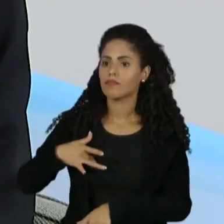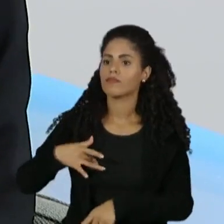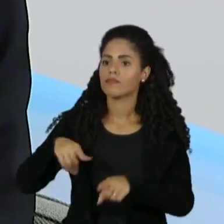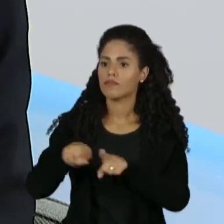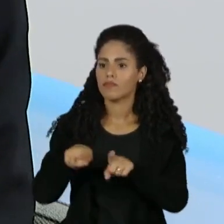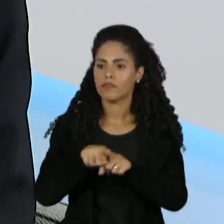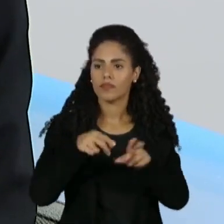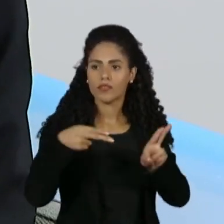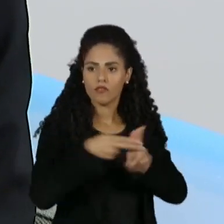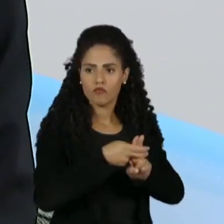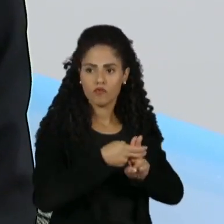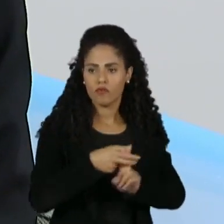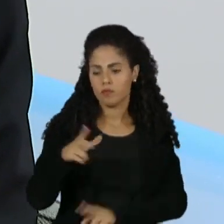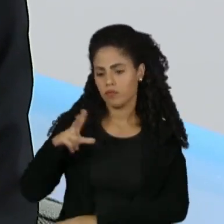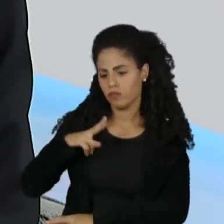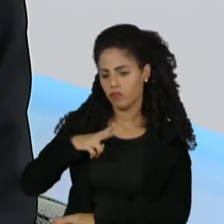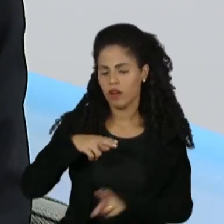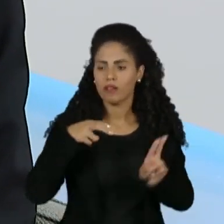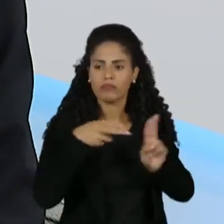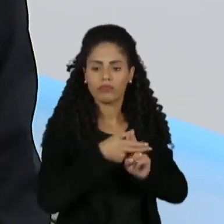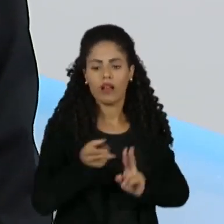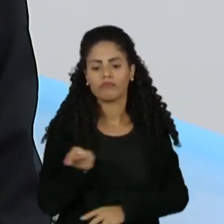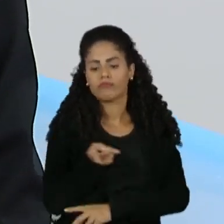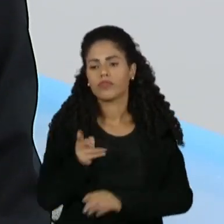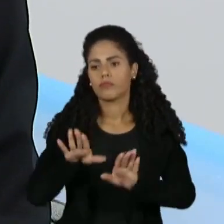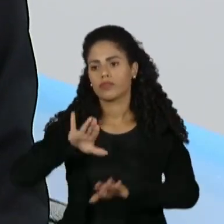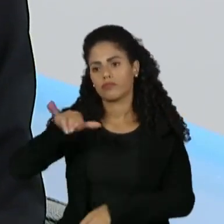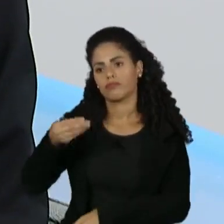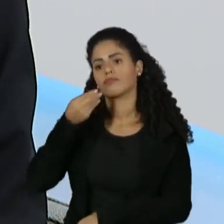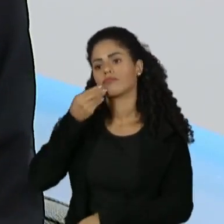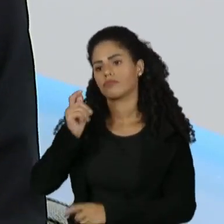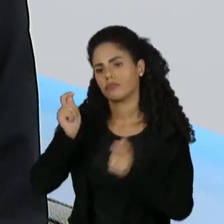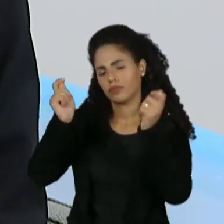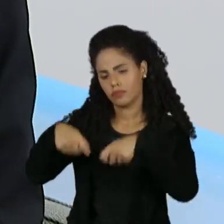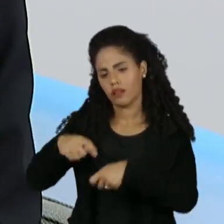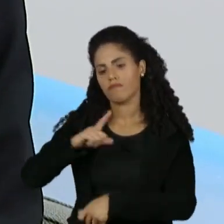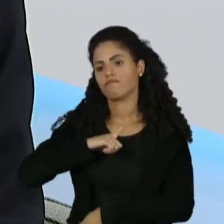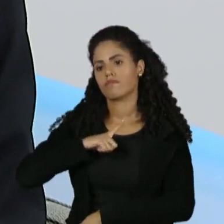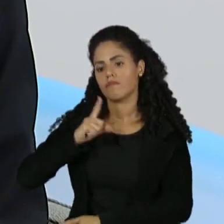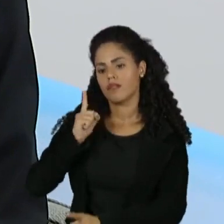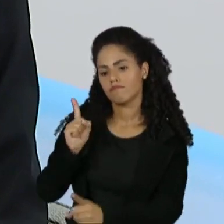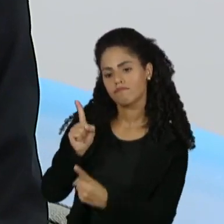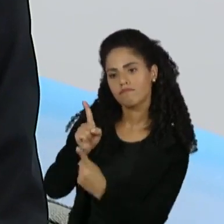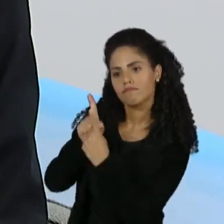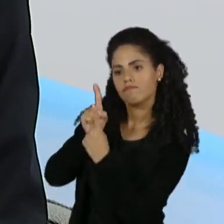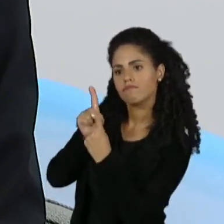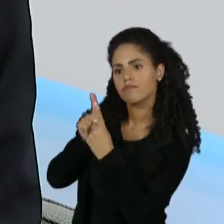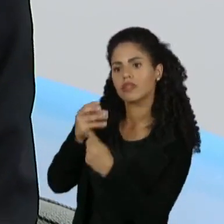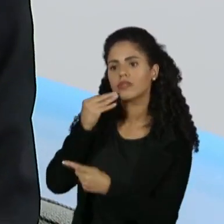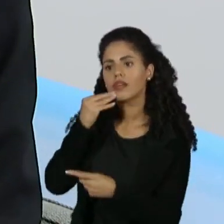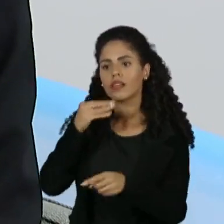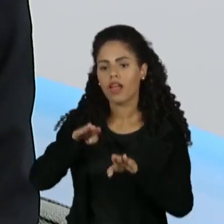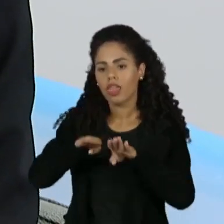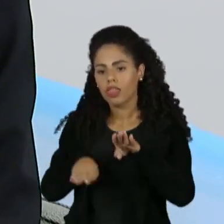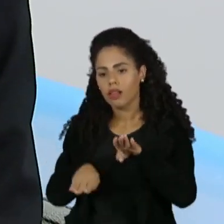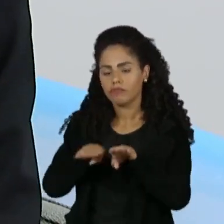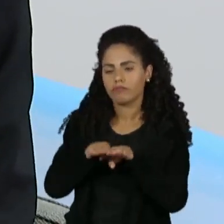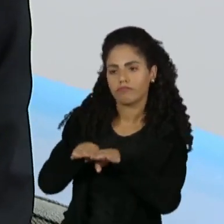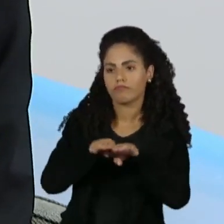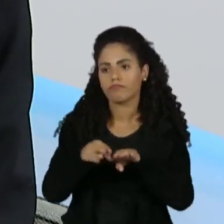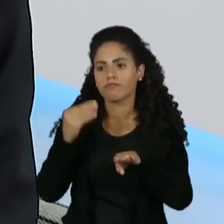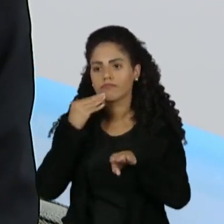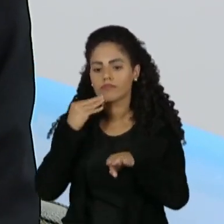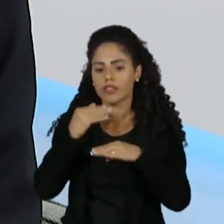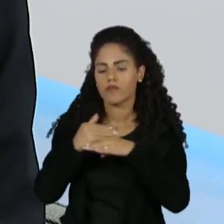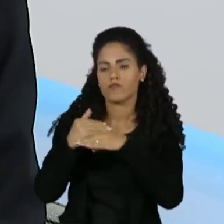Sistema Único de Saúde. Mas eu considero que há muitas oportunidades para que a gente reduza essa inequidade e simplesmente